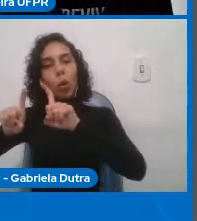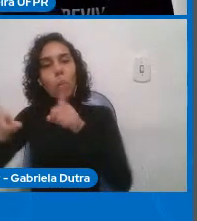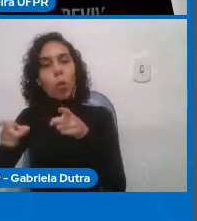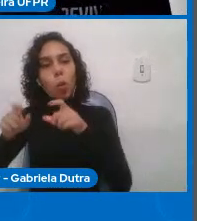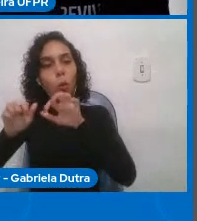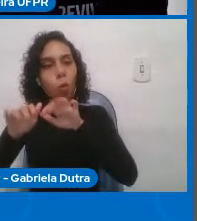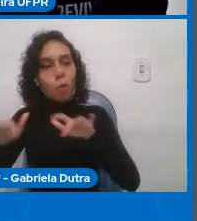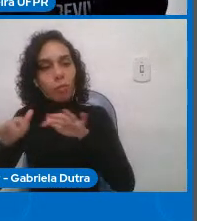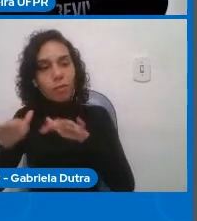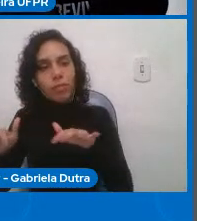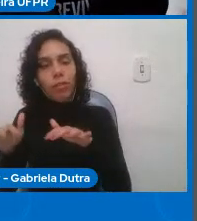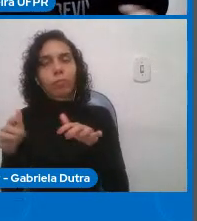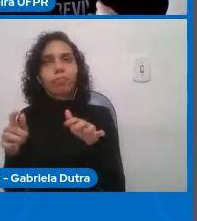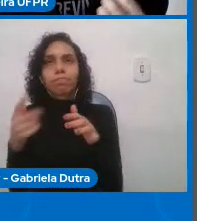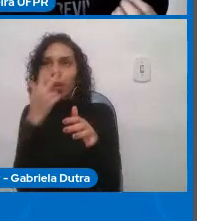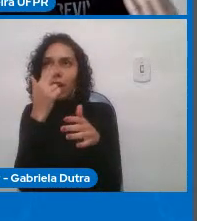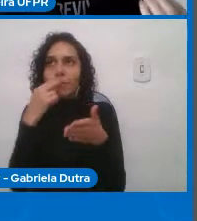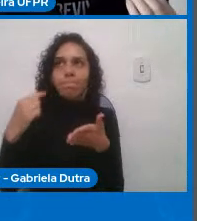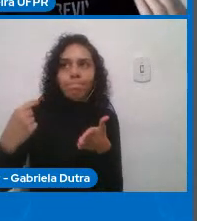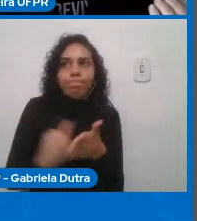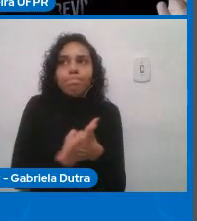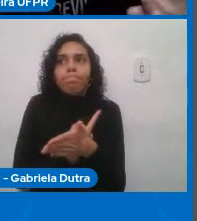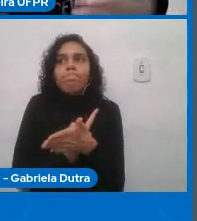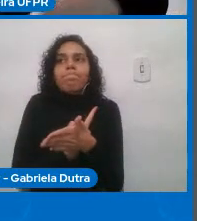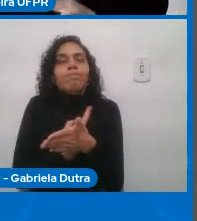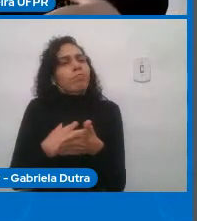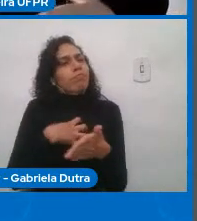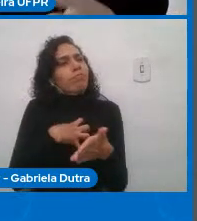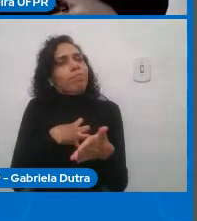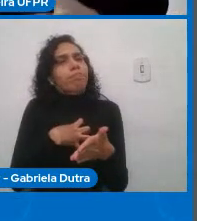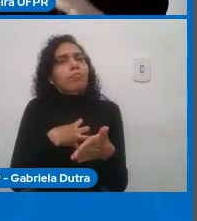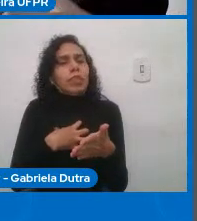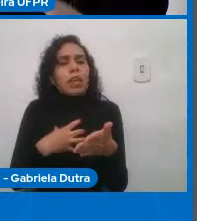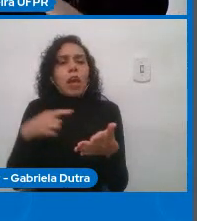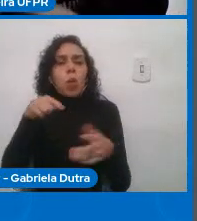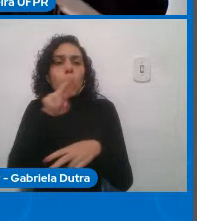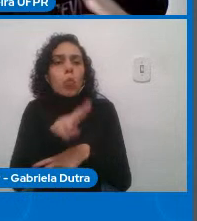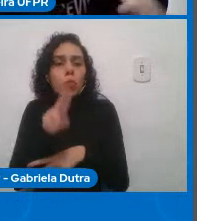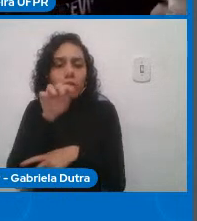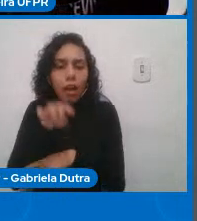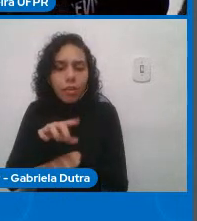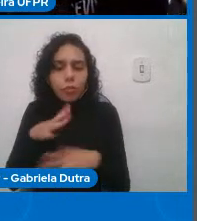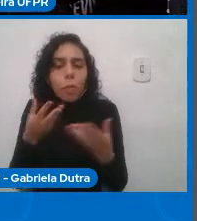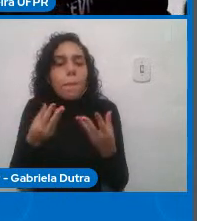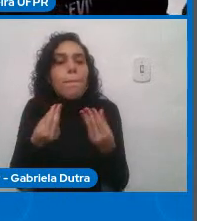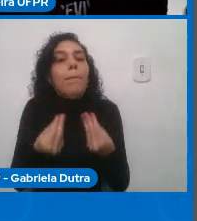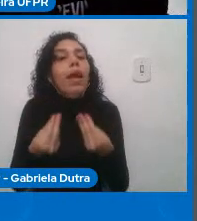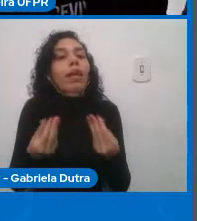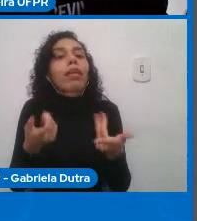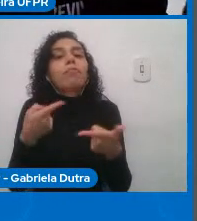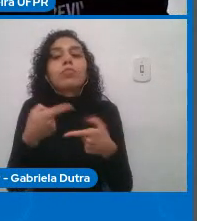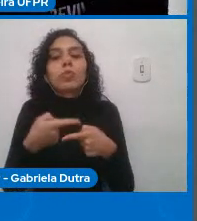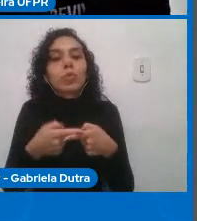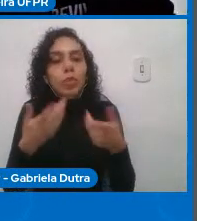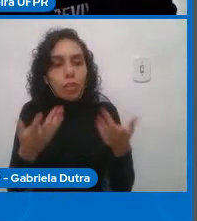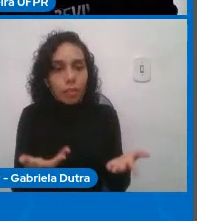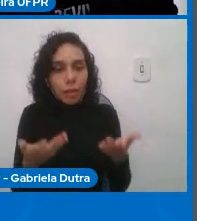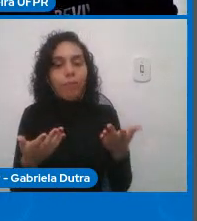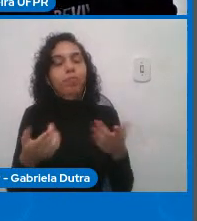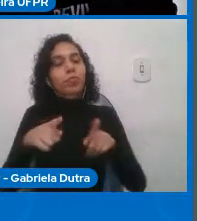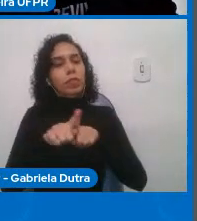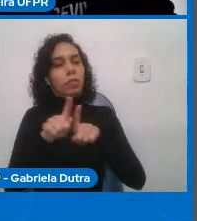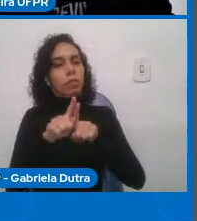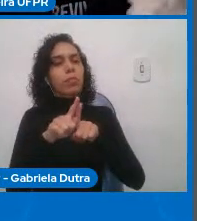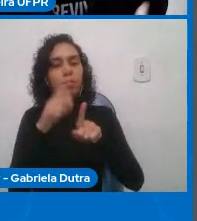eu vou usar isso tanto uma oportunidade dela olhar para algo que ela está prototipando e tentar antecipar o que ela vai precisar